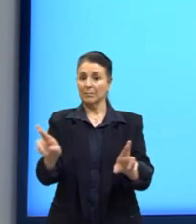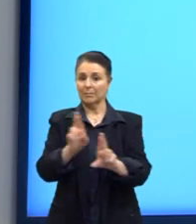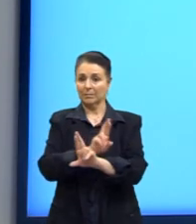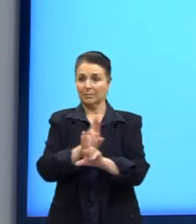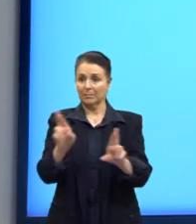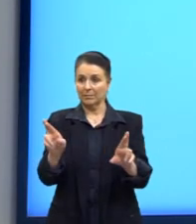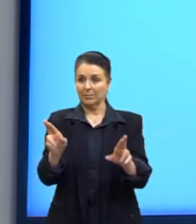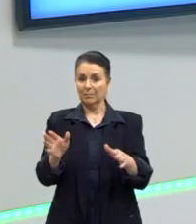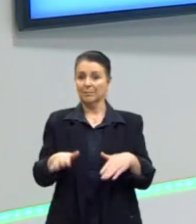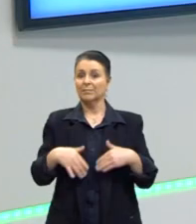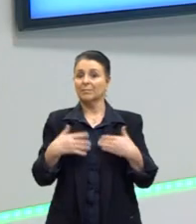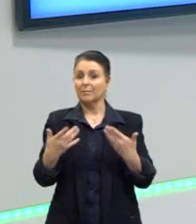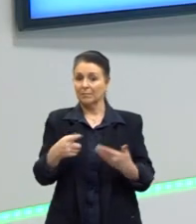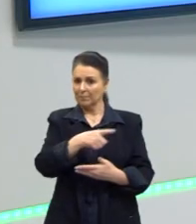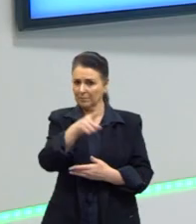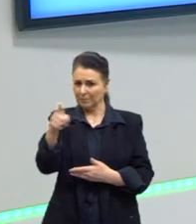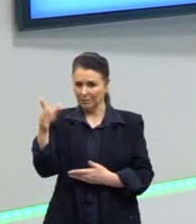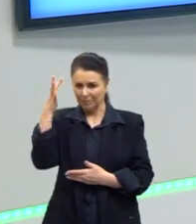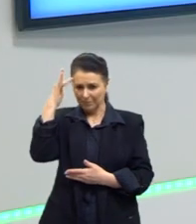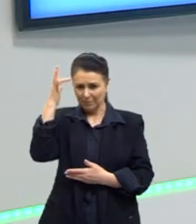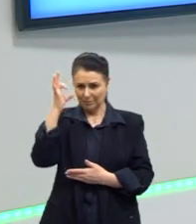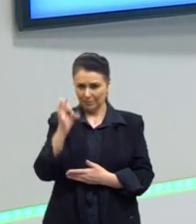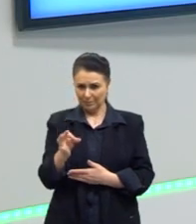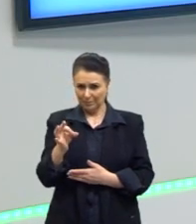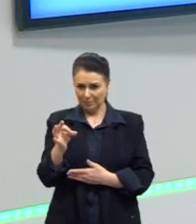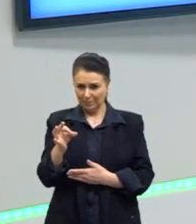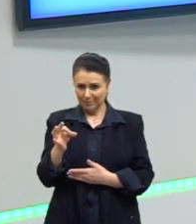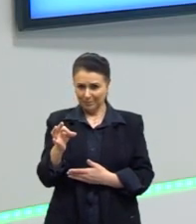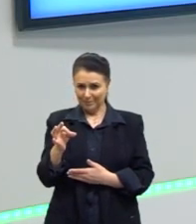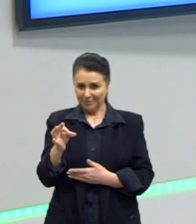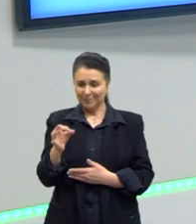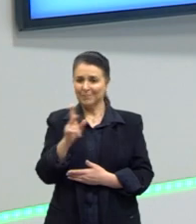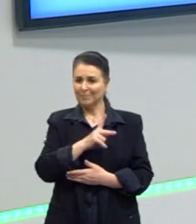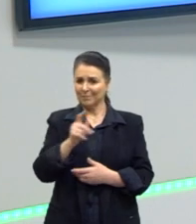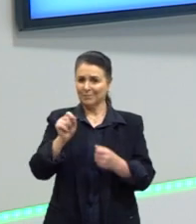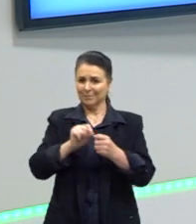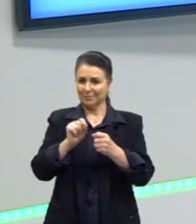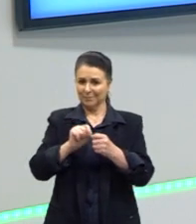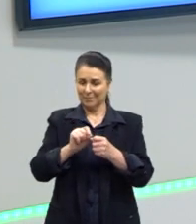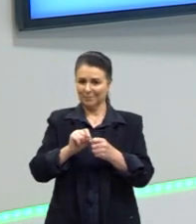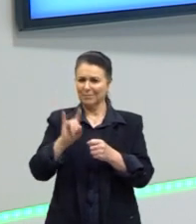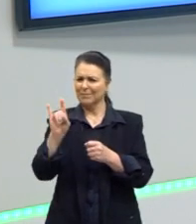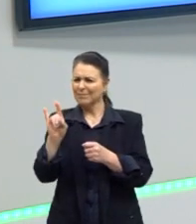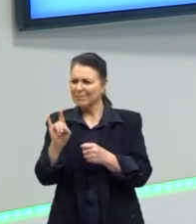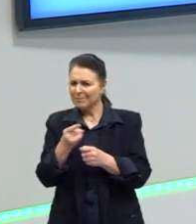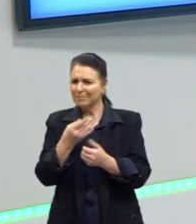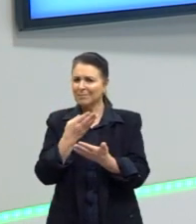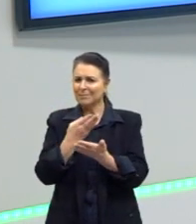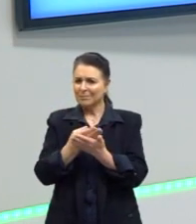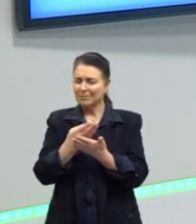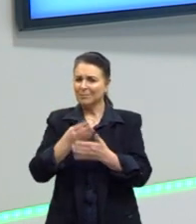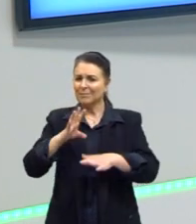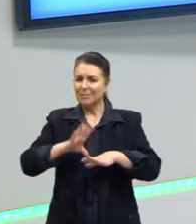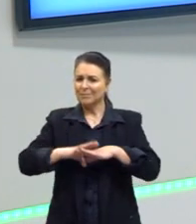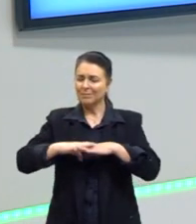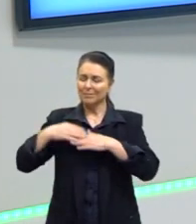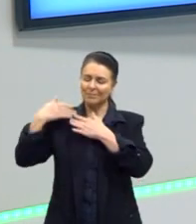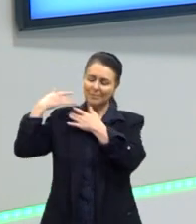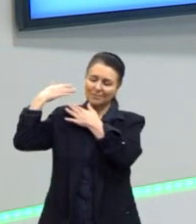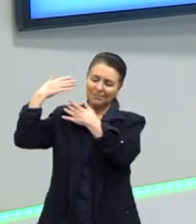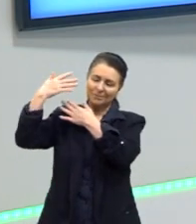E aí, gente, vocês compreenderam essas questões que foram desenvolvidas nas últimas aulas? Todo esse